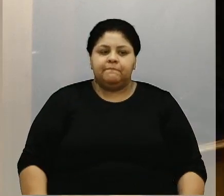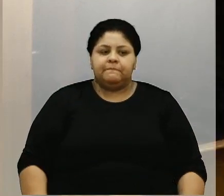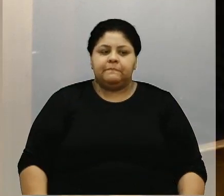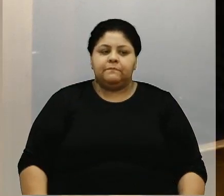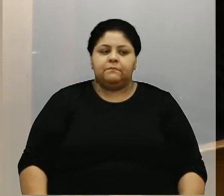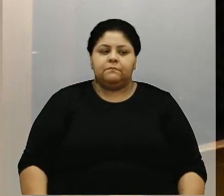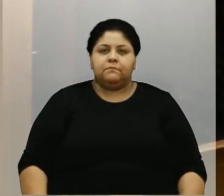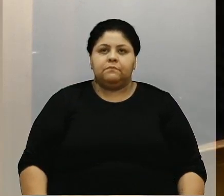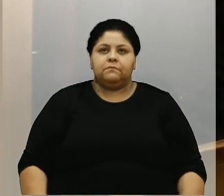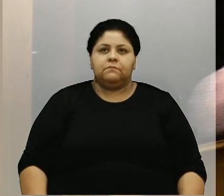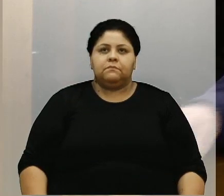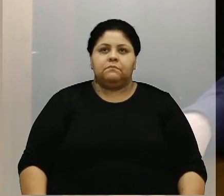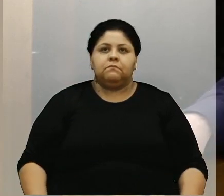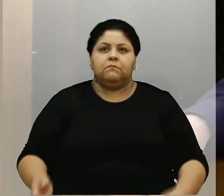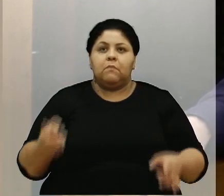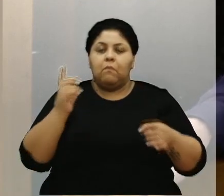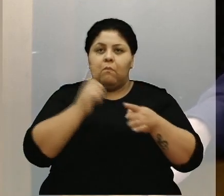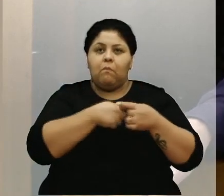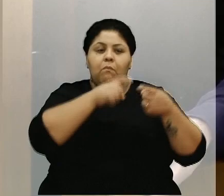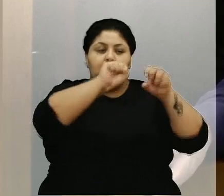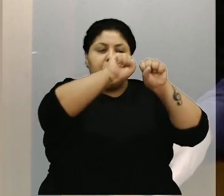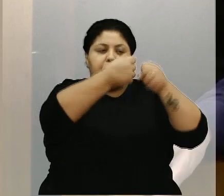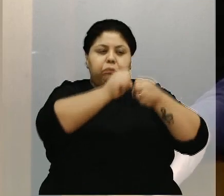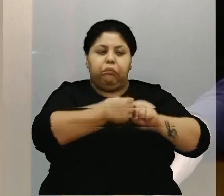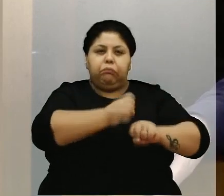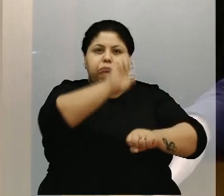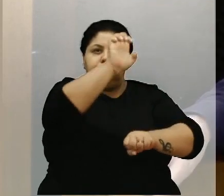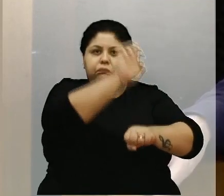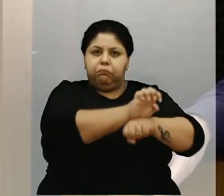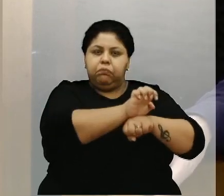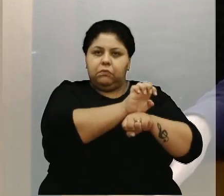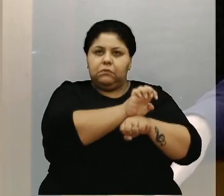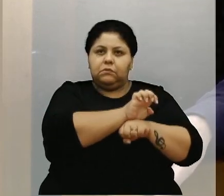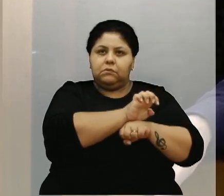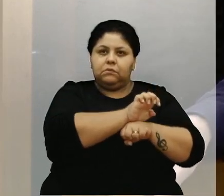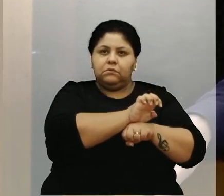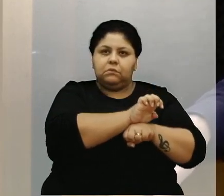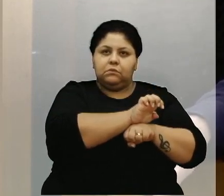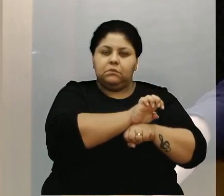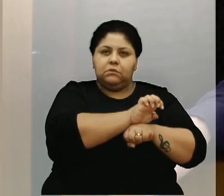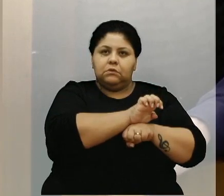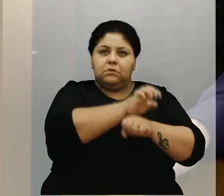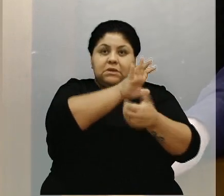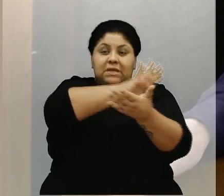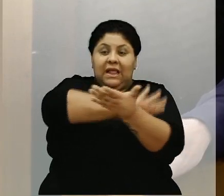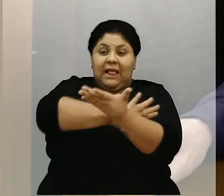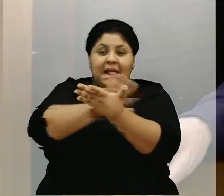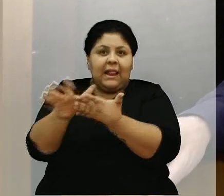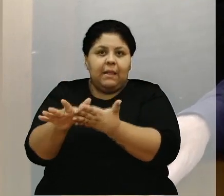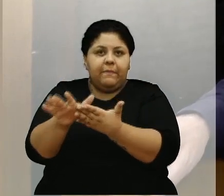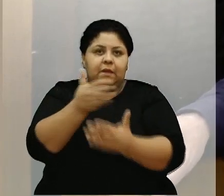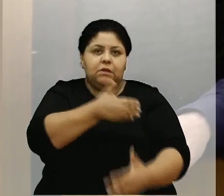Devido a destruição do nosso Estado, que está em calamidade pública,